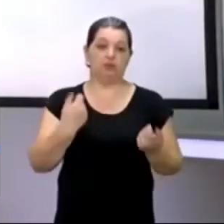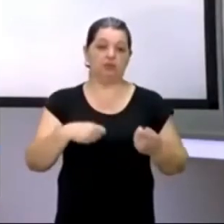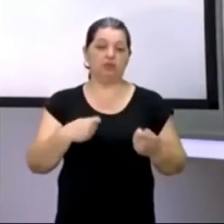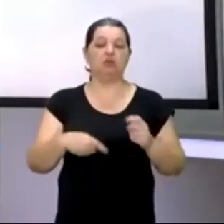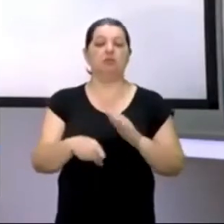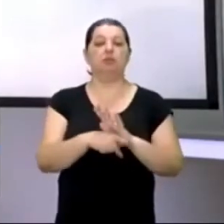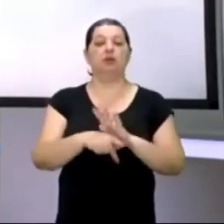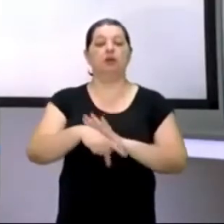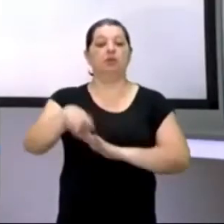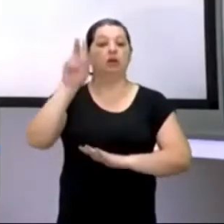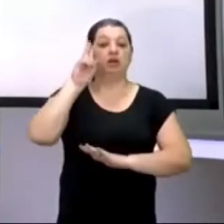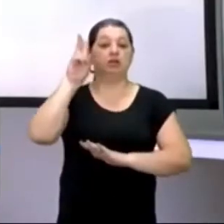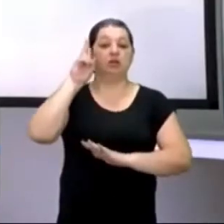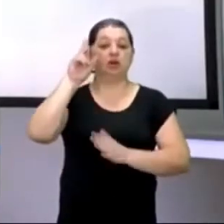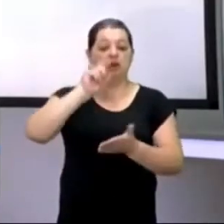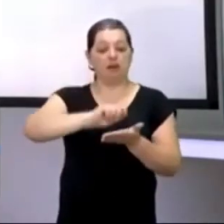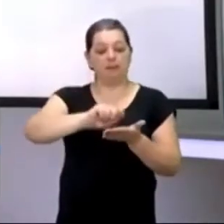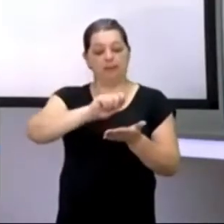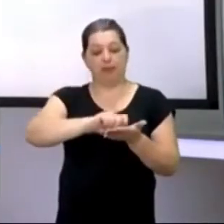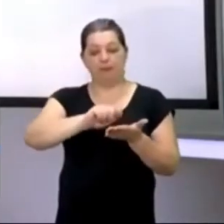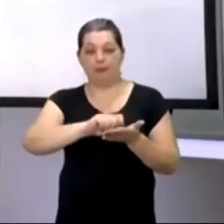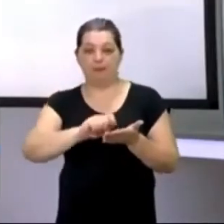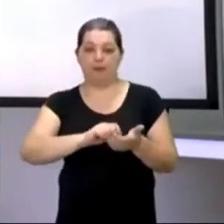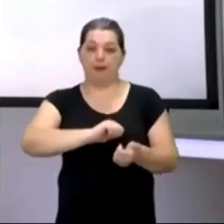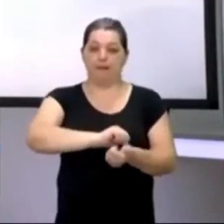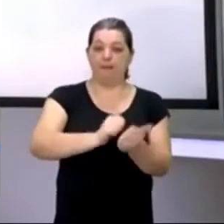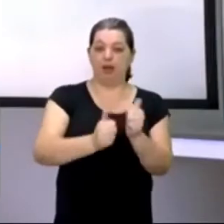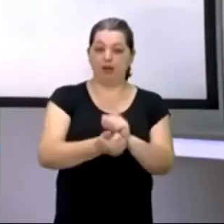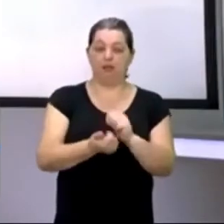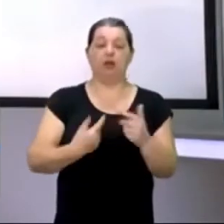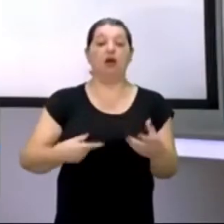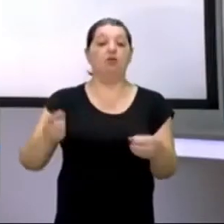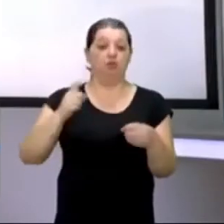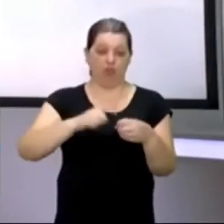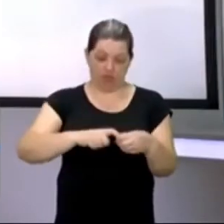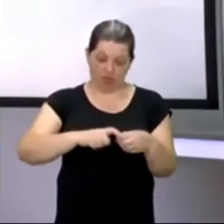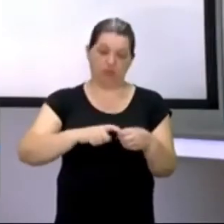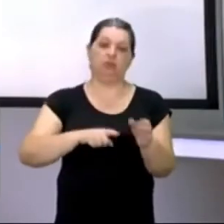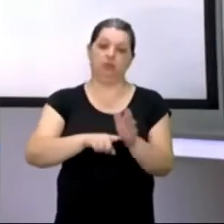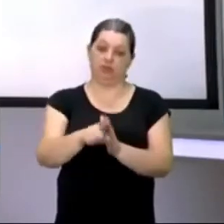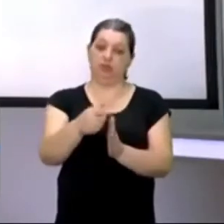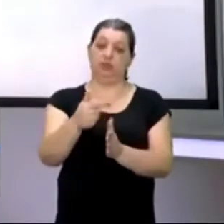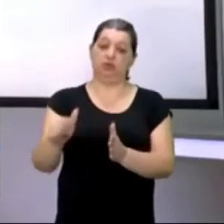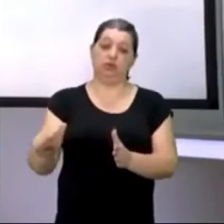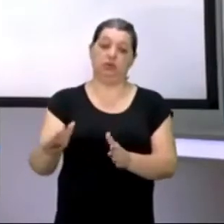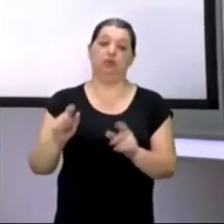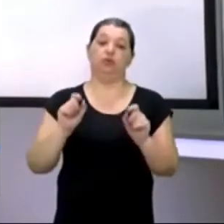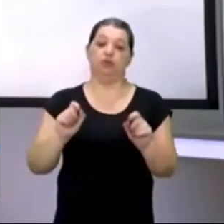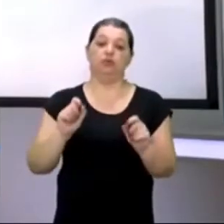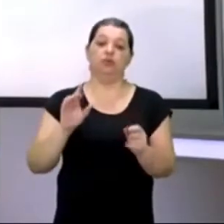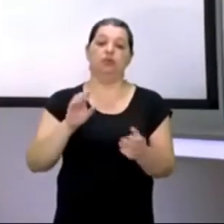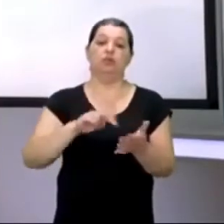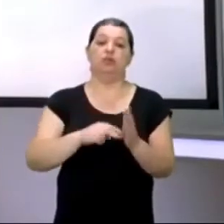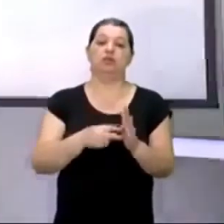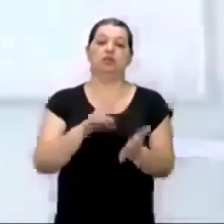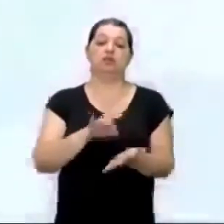história, só que, eu volto, a pergunta inicial, o que é a verdade?